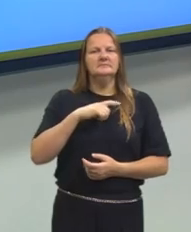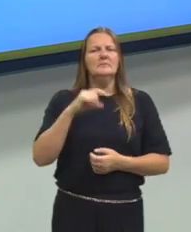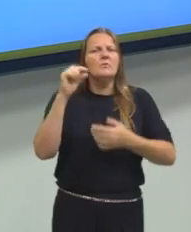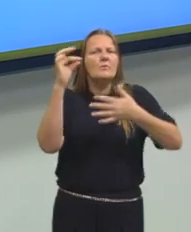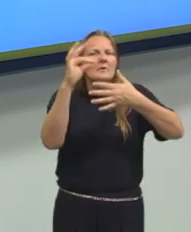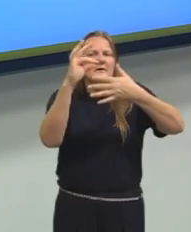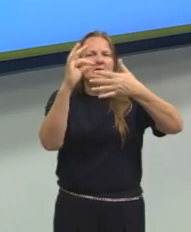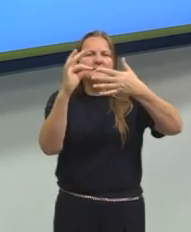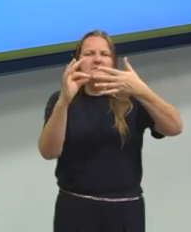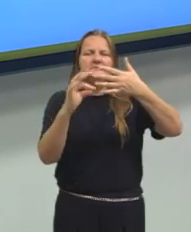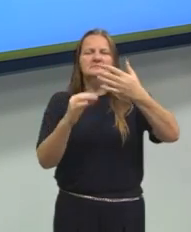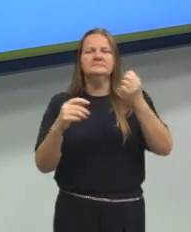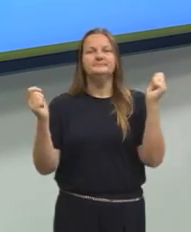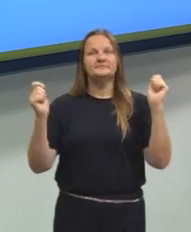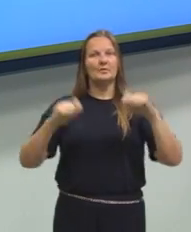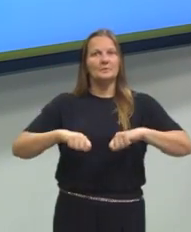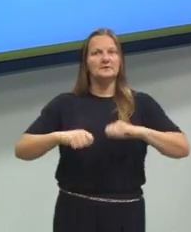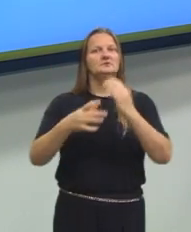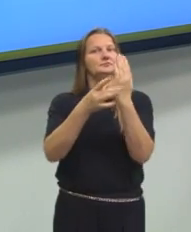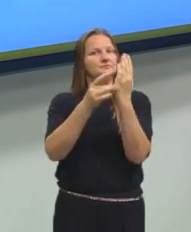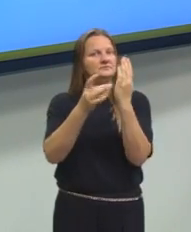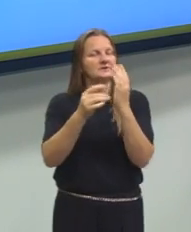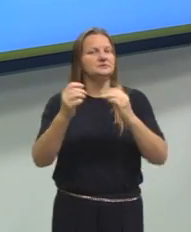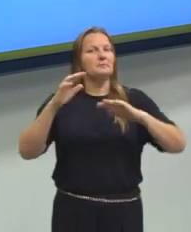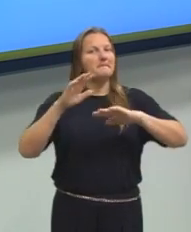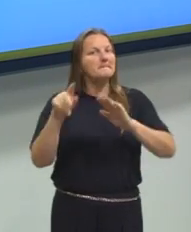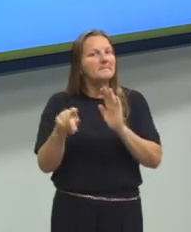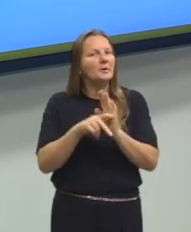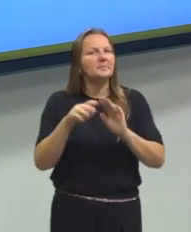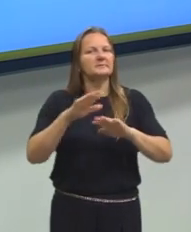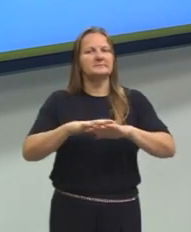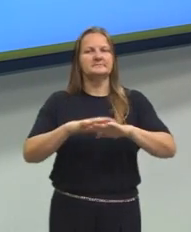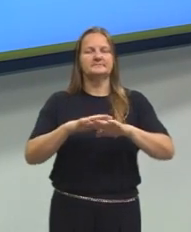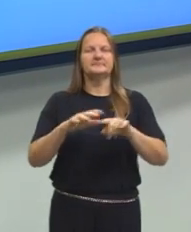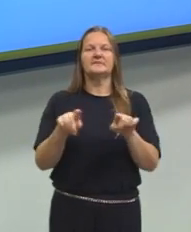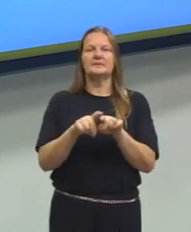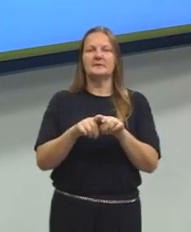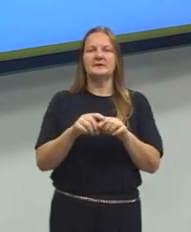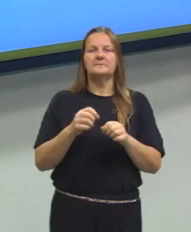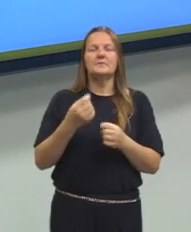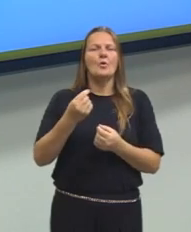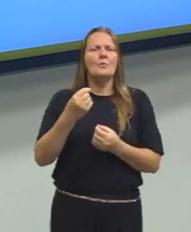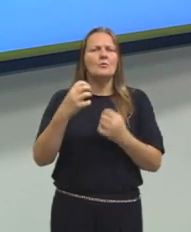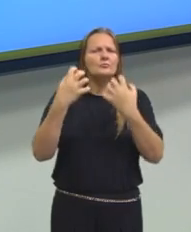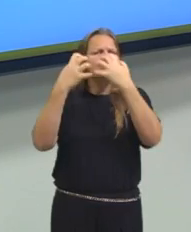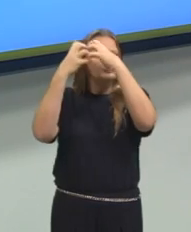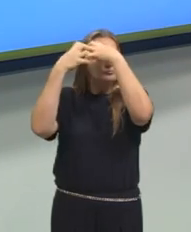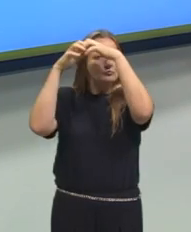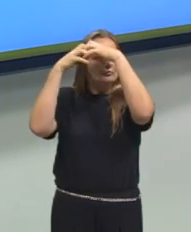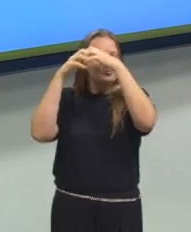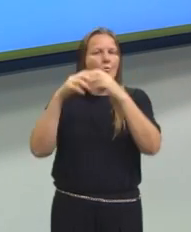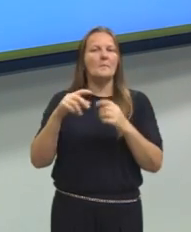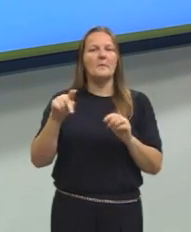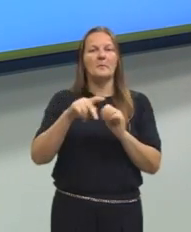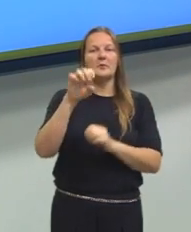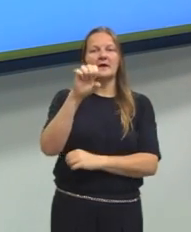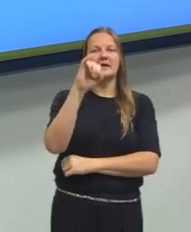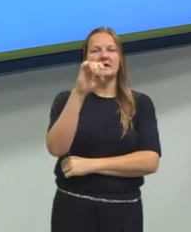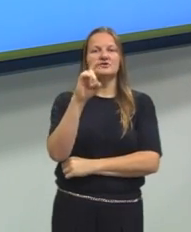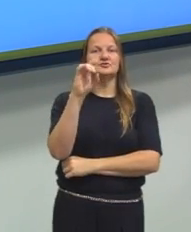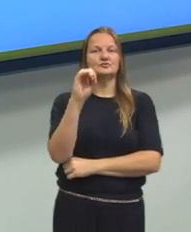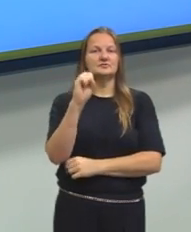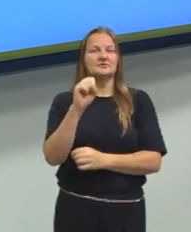eram as competências e habilidades de matemática e também os eixos cognitivos, que daí eles fazem parte de todos os